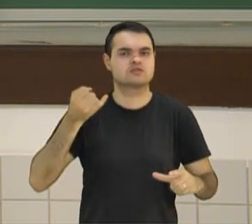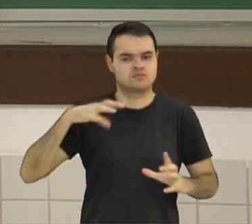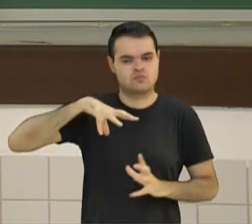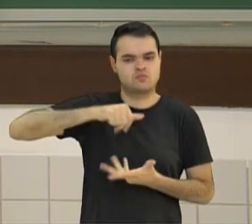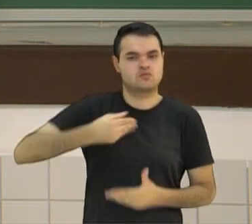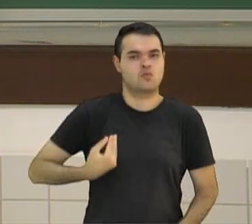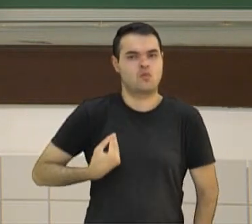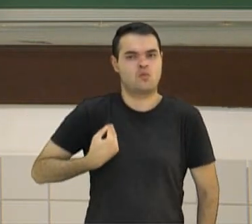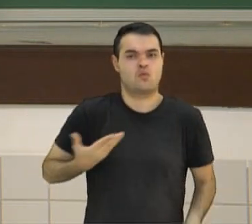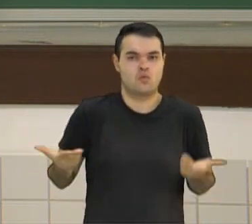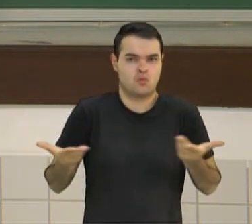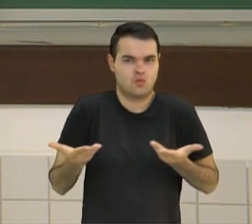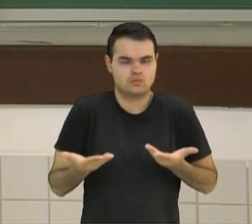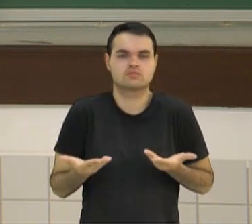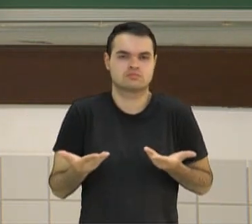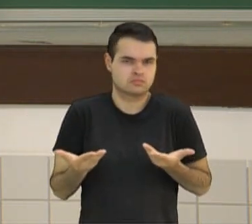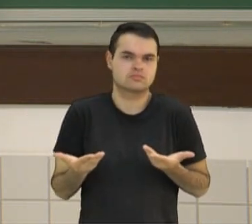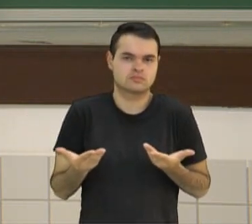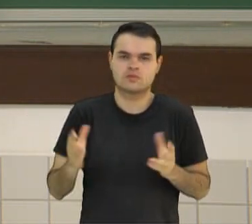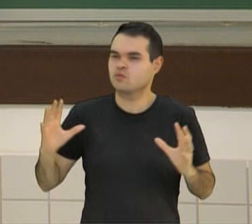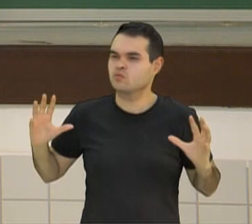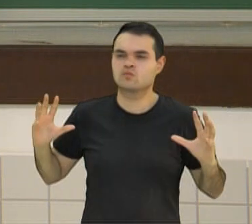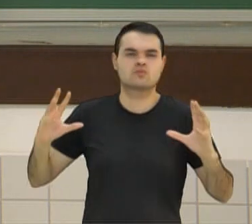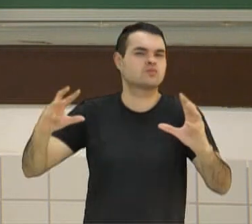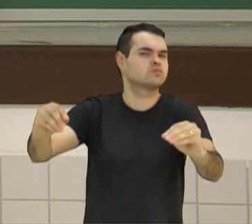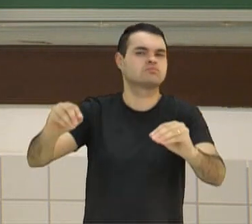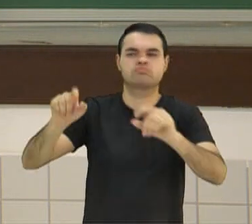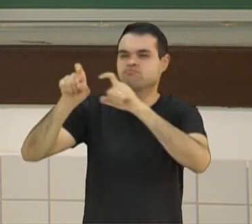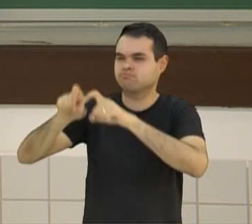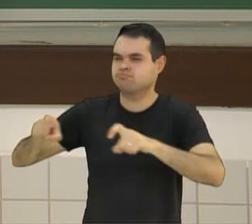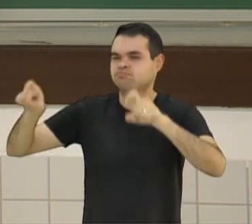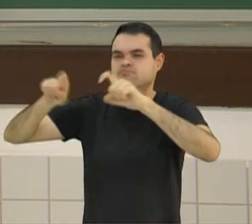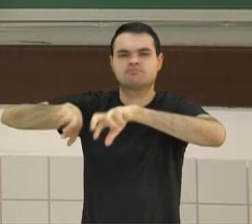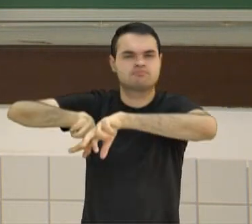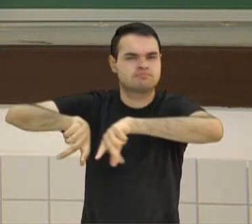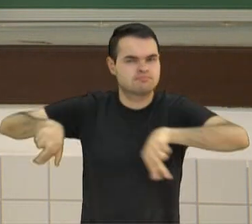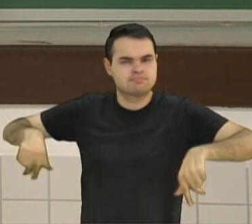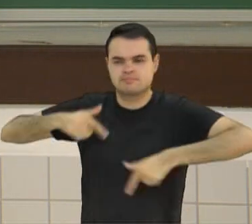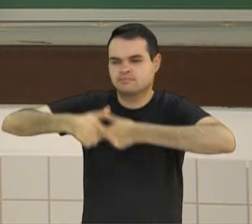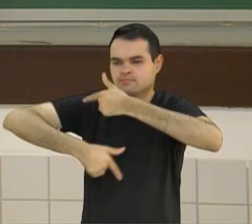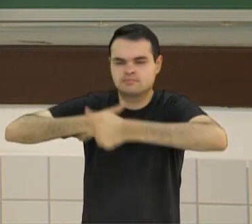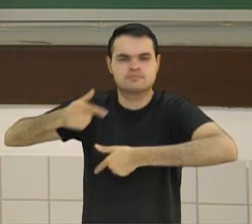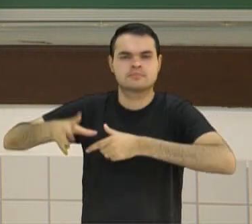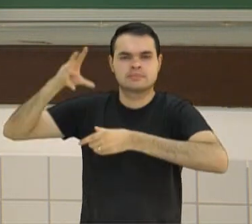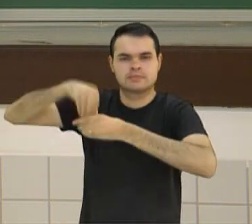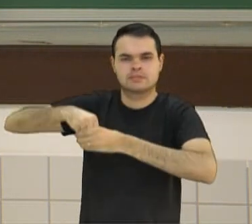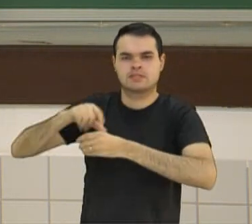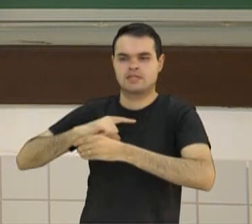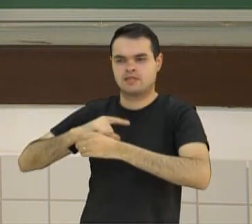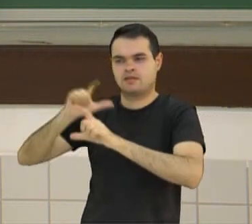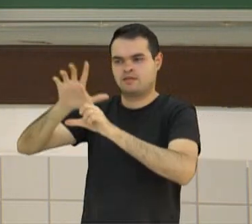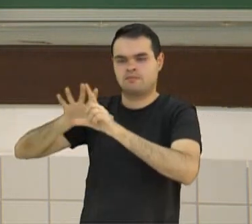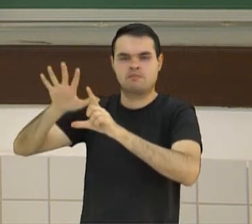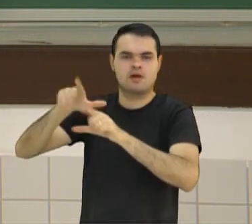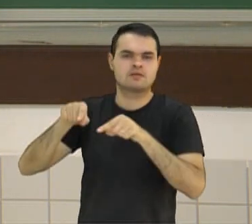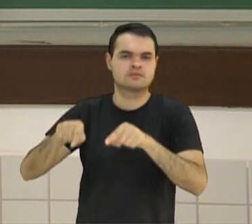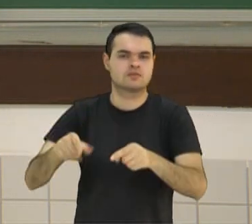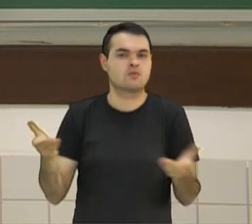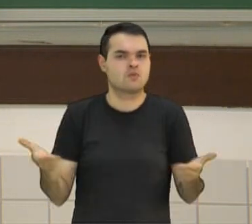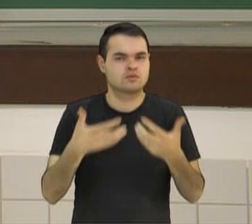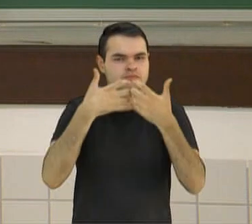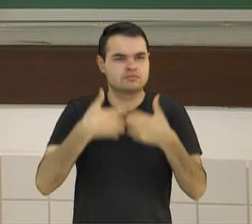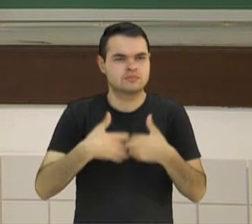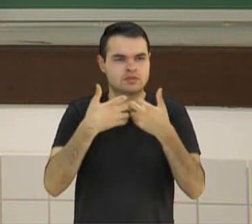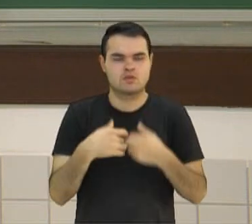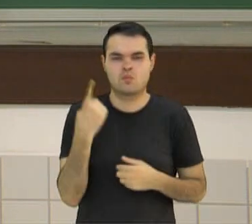mundo de hoje que todas as mídias trabalham em cima de imagens. Hoje, nós vamos refletir a respeito de uma